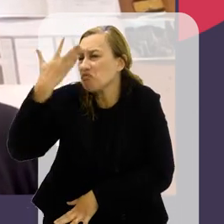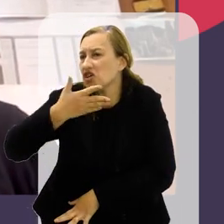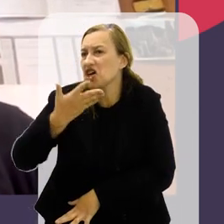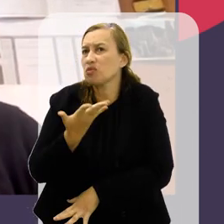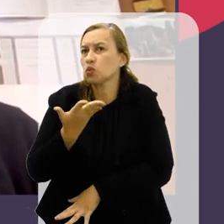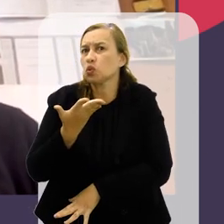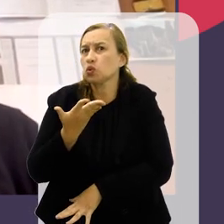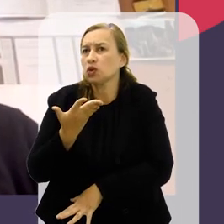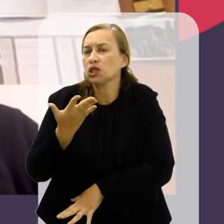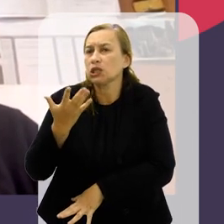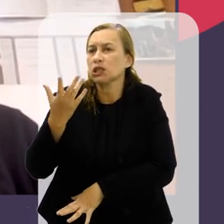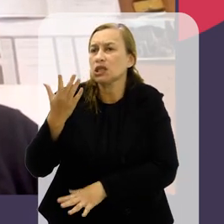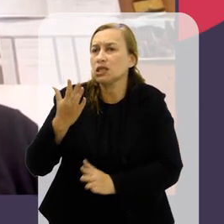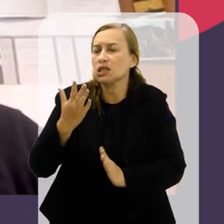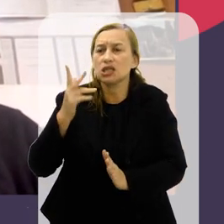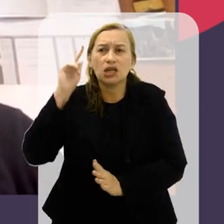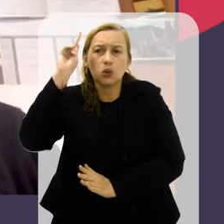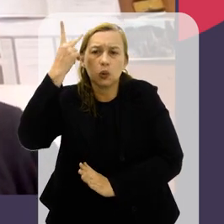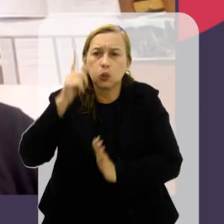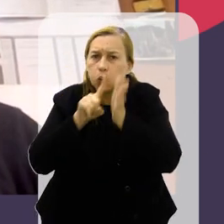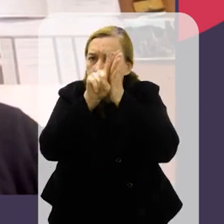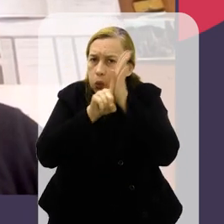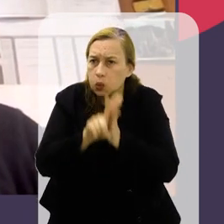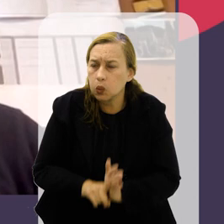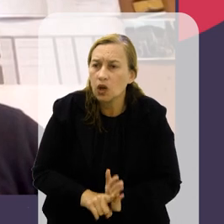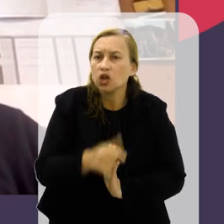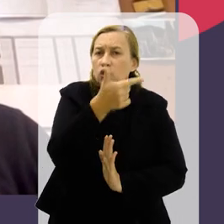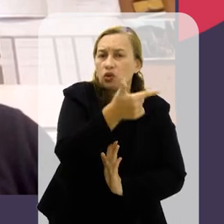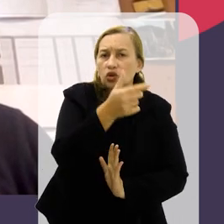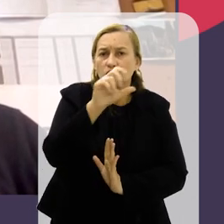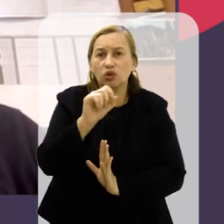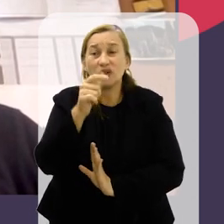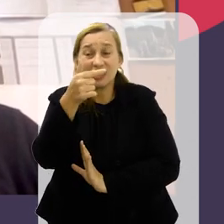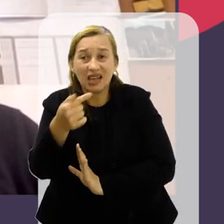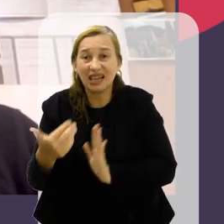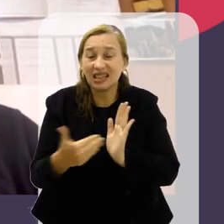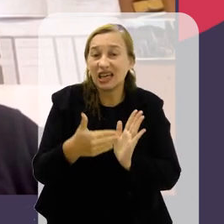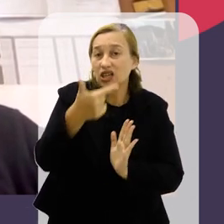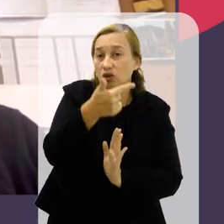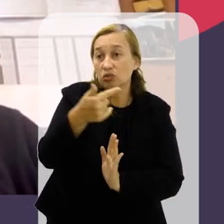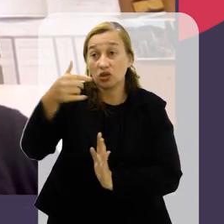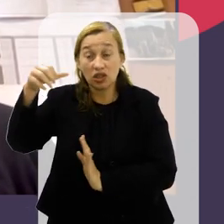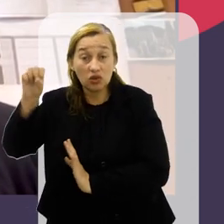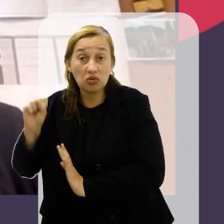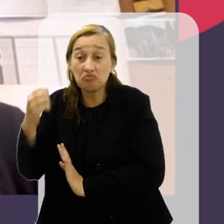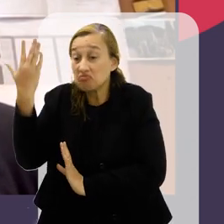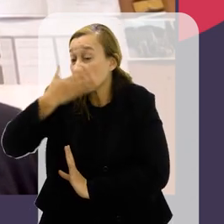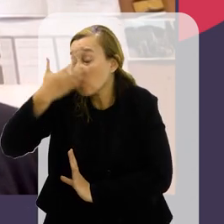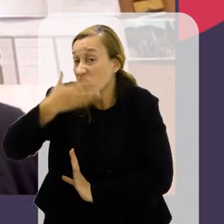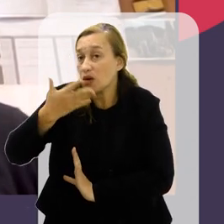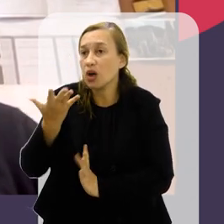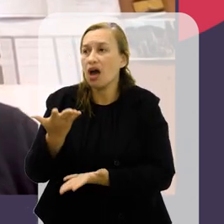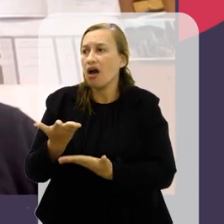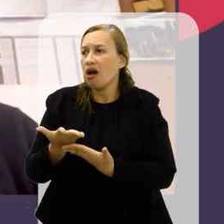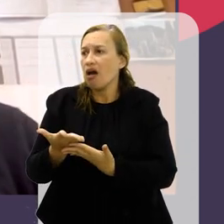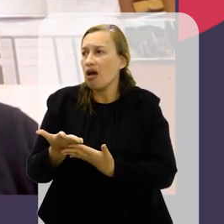vemos, assim, nessa série histórica analisada de 2007 a 2018, nós não vemos um